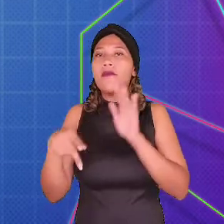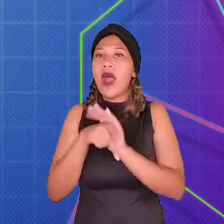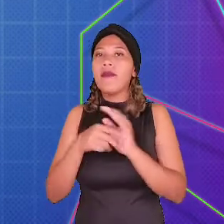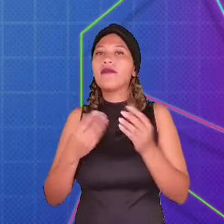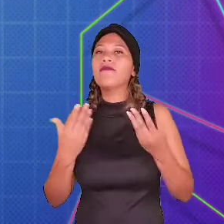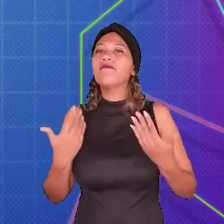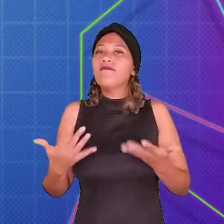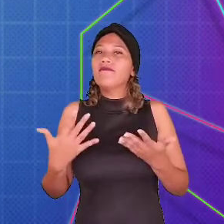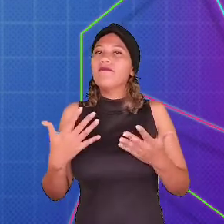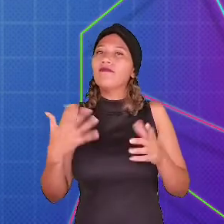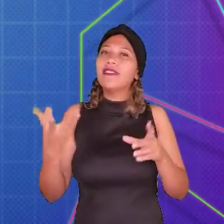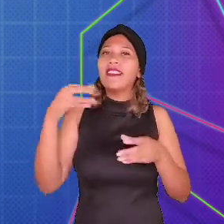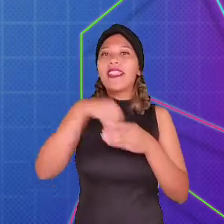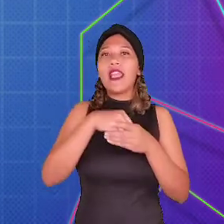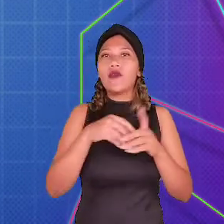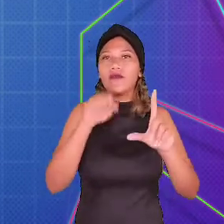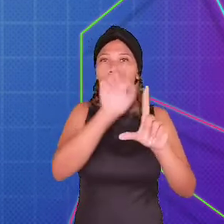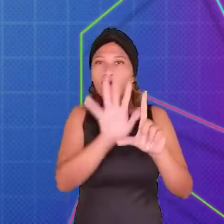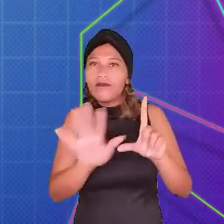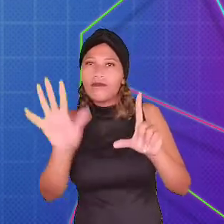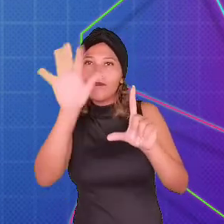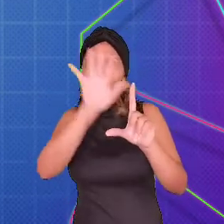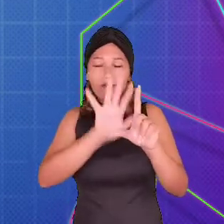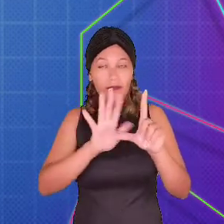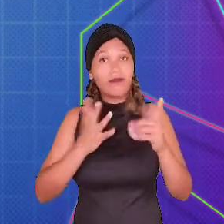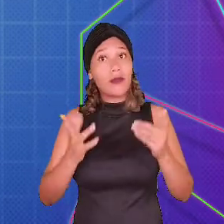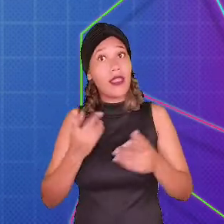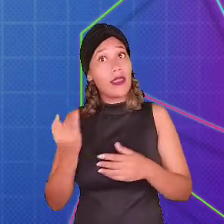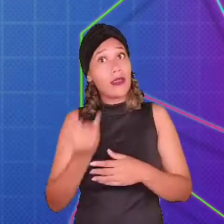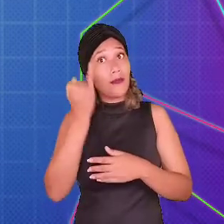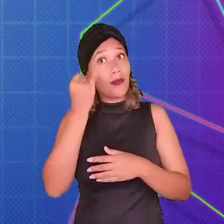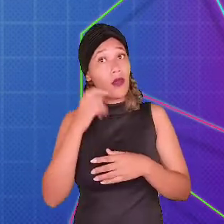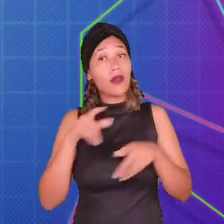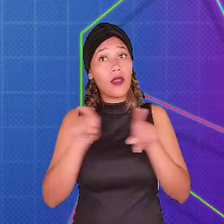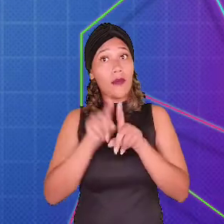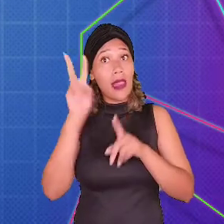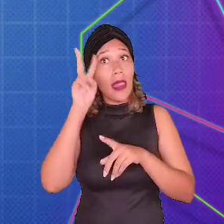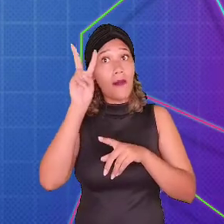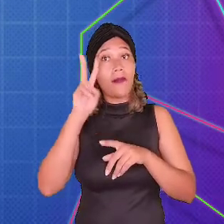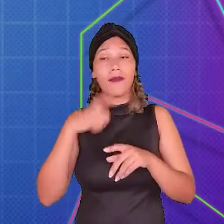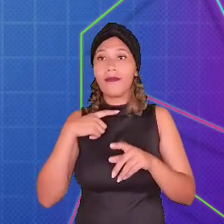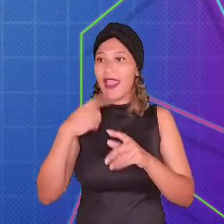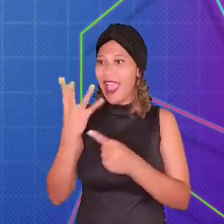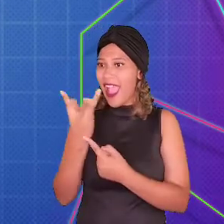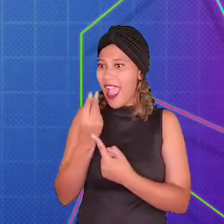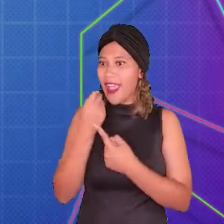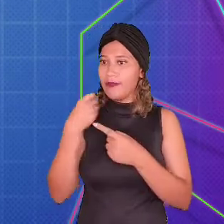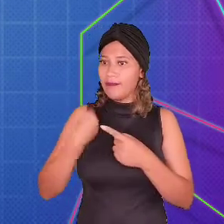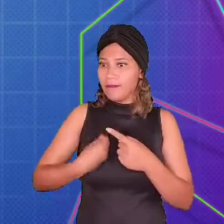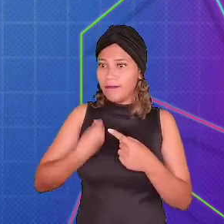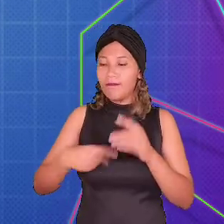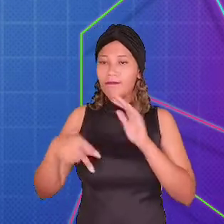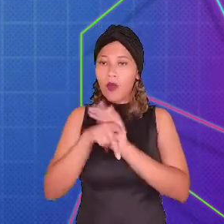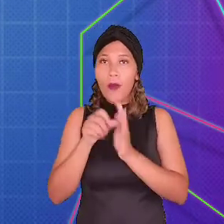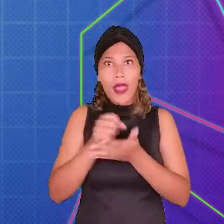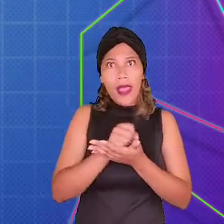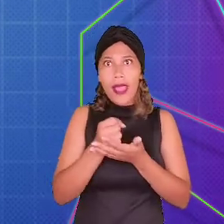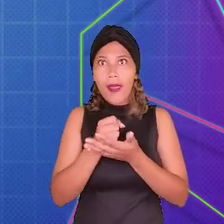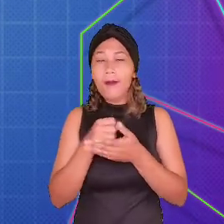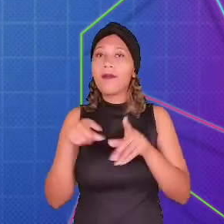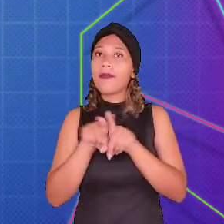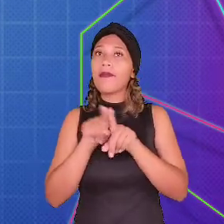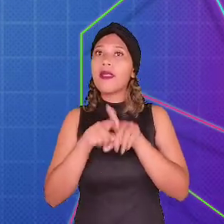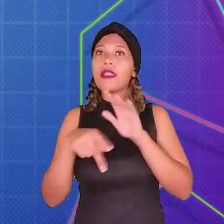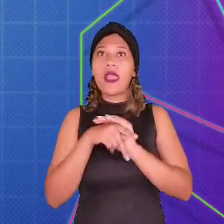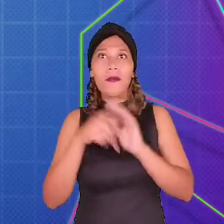fluidez no jogo. Uma outra coisa que também é interessante de notar é que além da arte ocupar os games em muitas funções, os